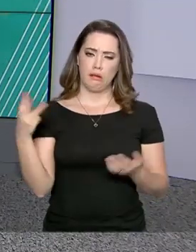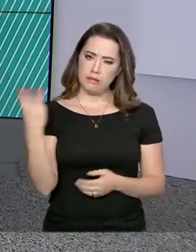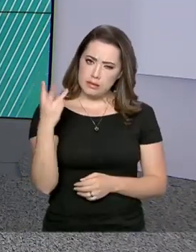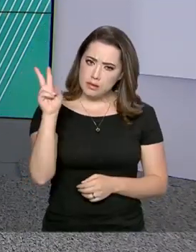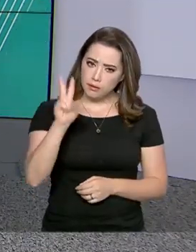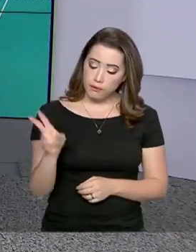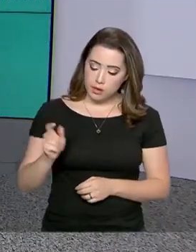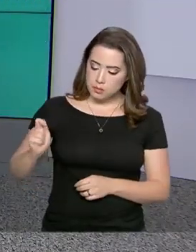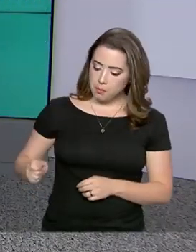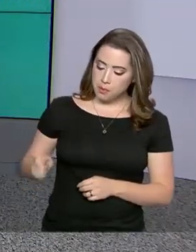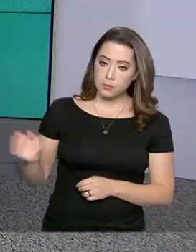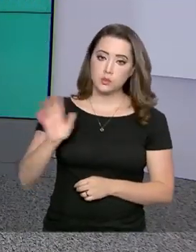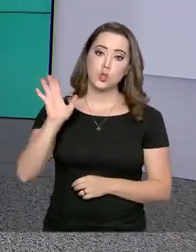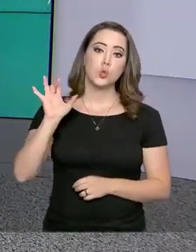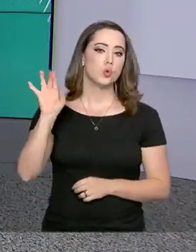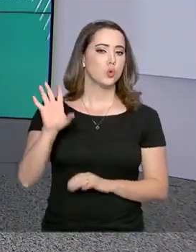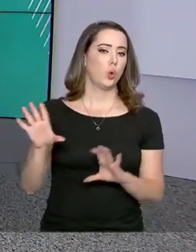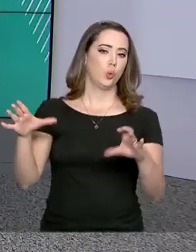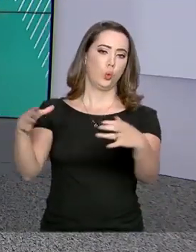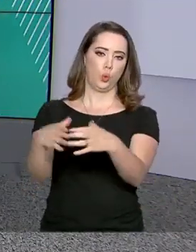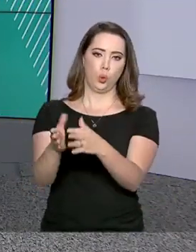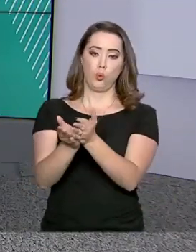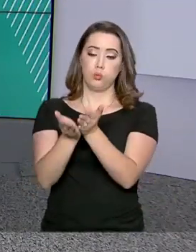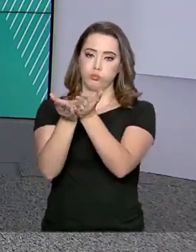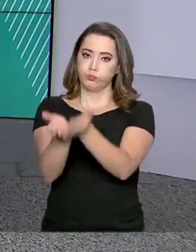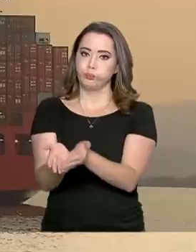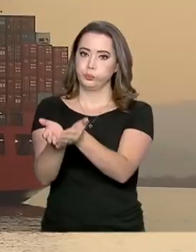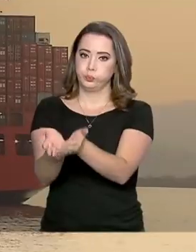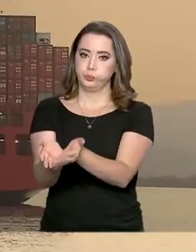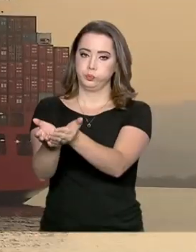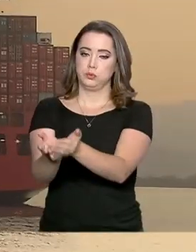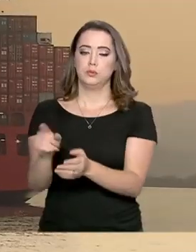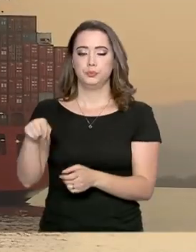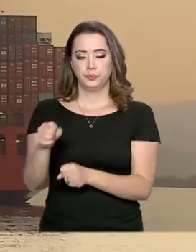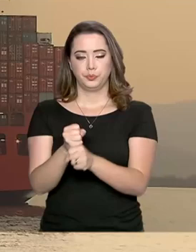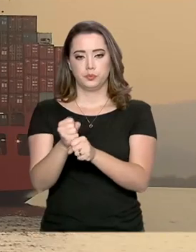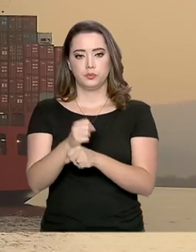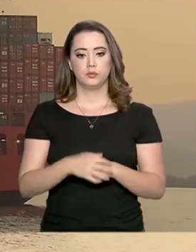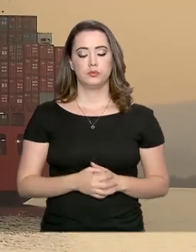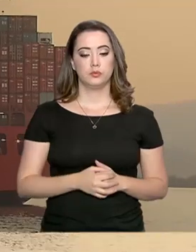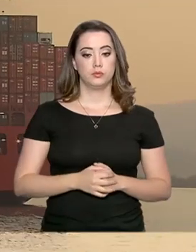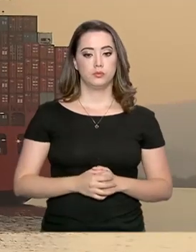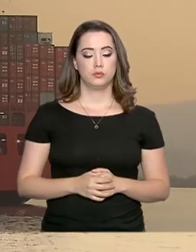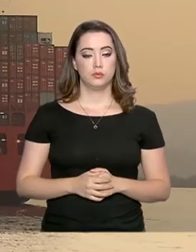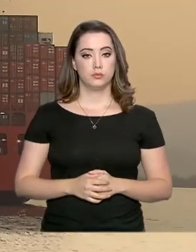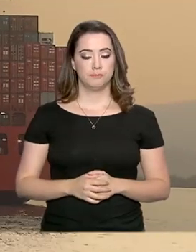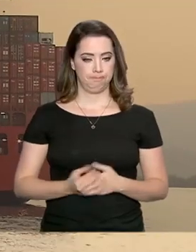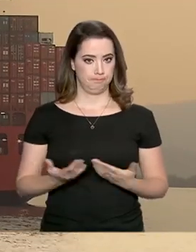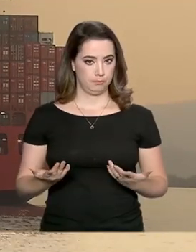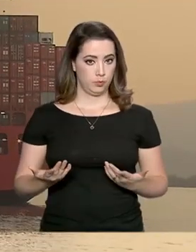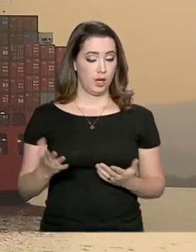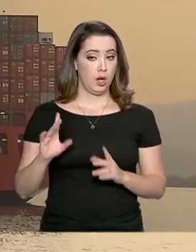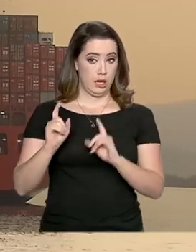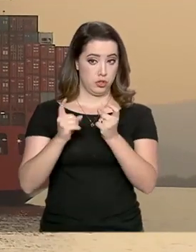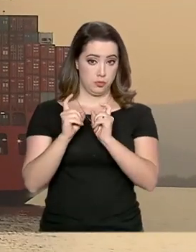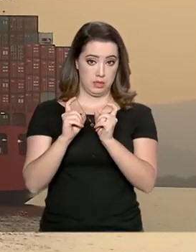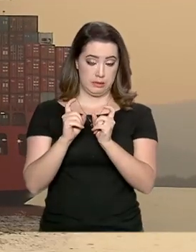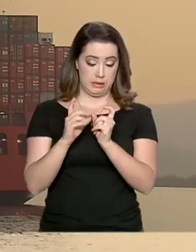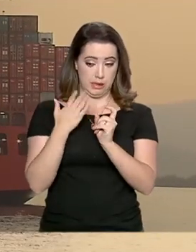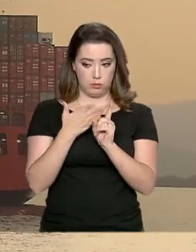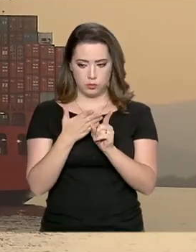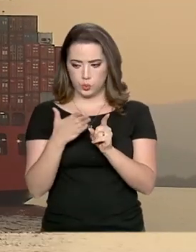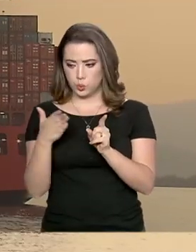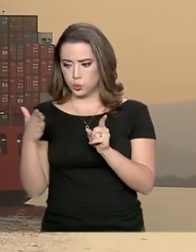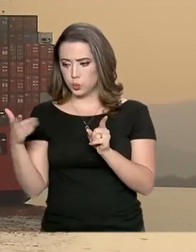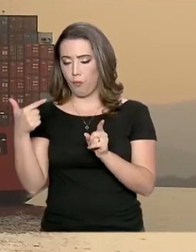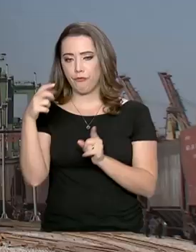operadores vão administrar os terminais pelos próximos